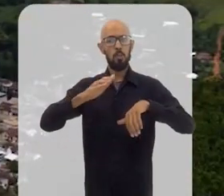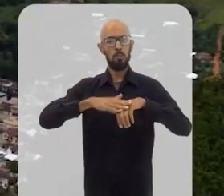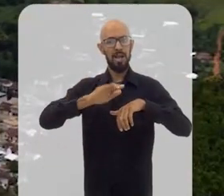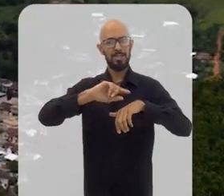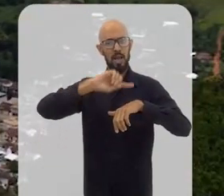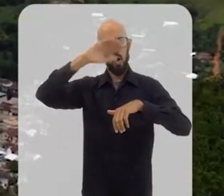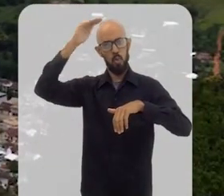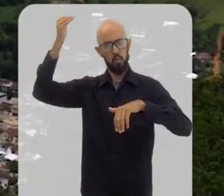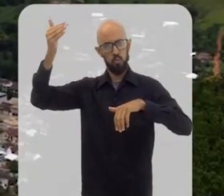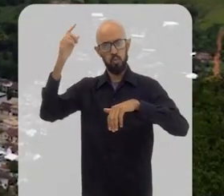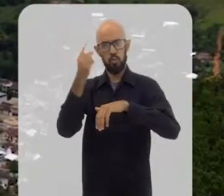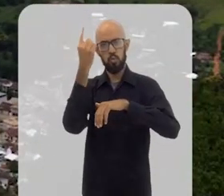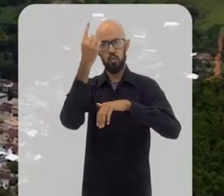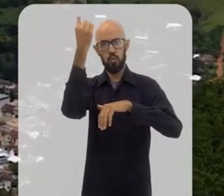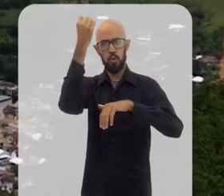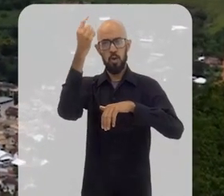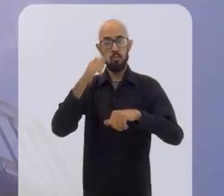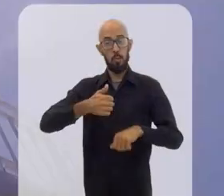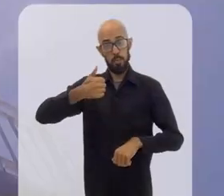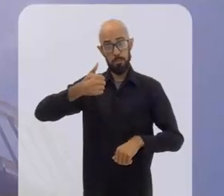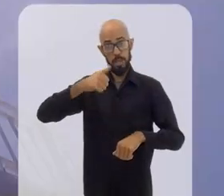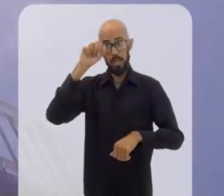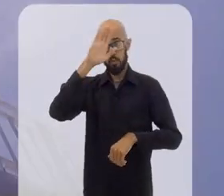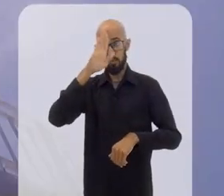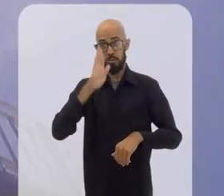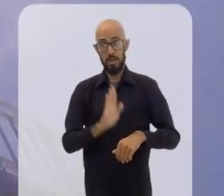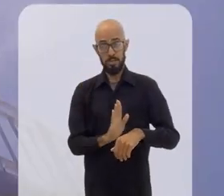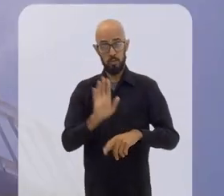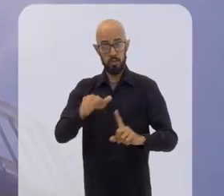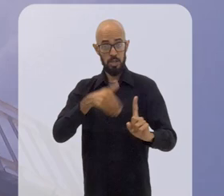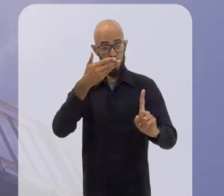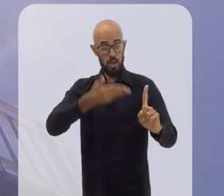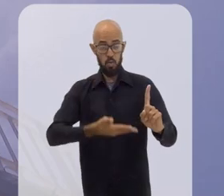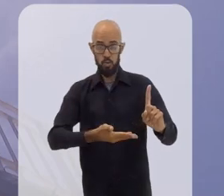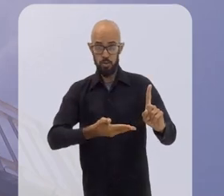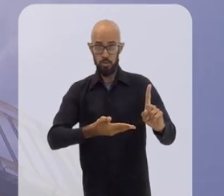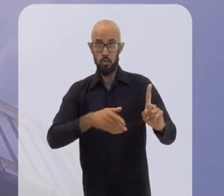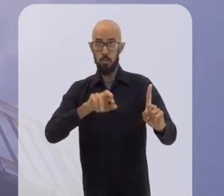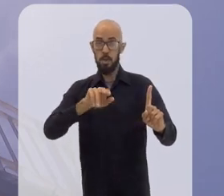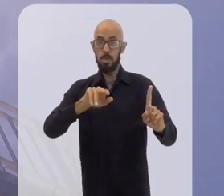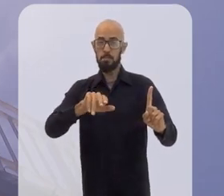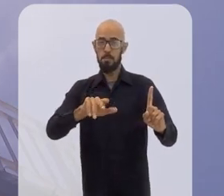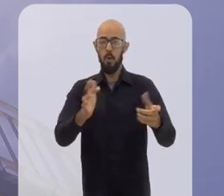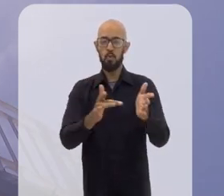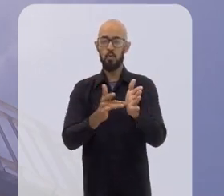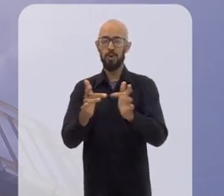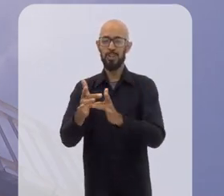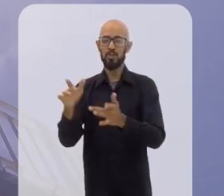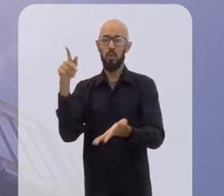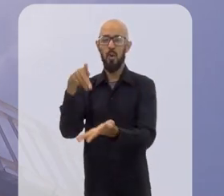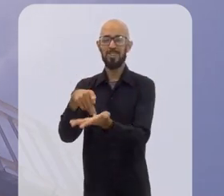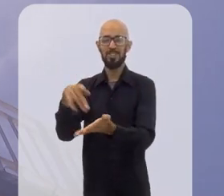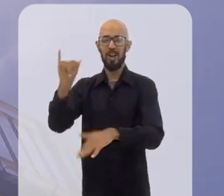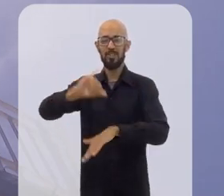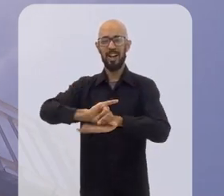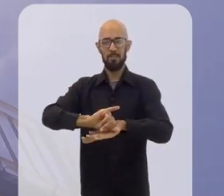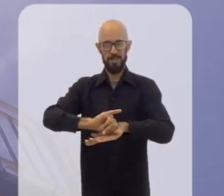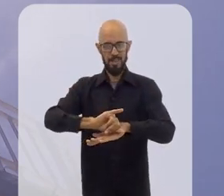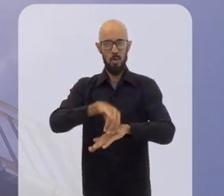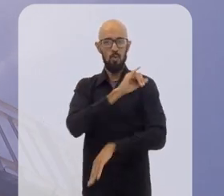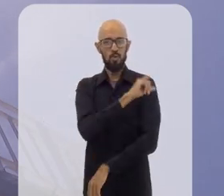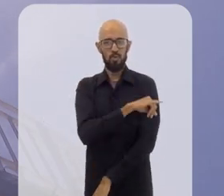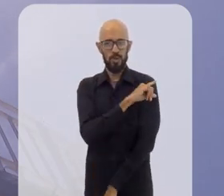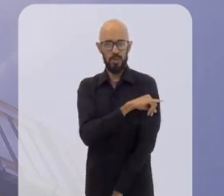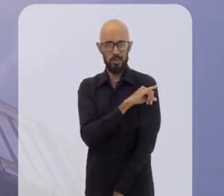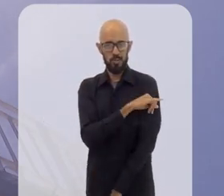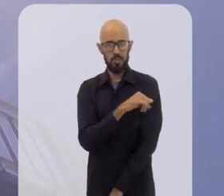Itaperuna fica na parte alta da cidade. O monumento foi o primeiro, no Brasil, a ser reconhecido como irmão